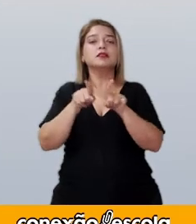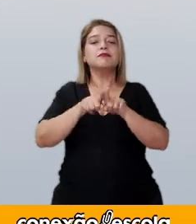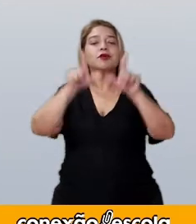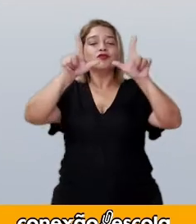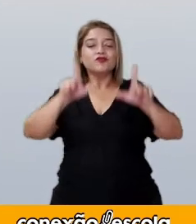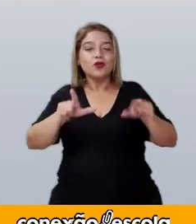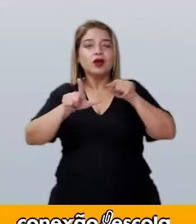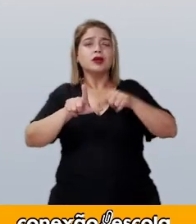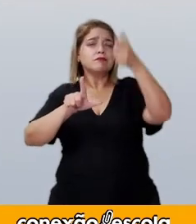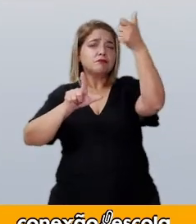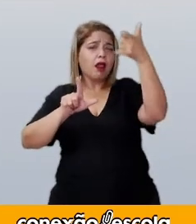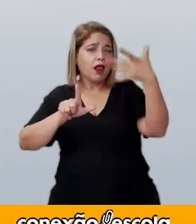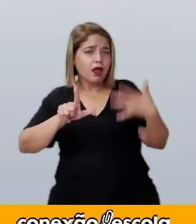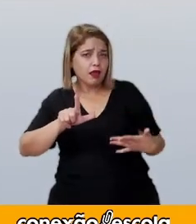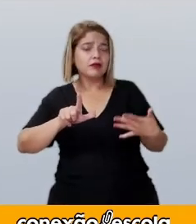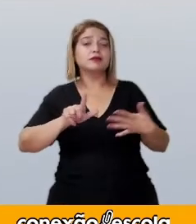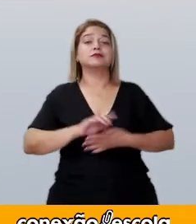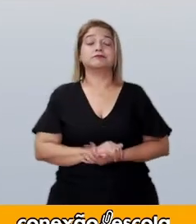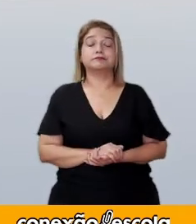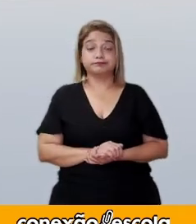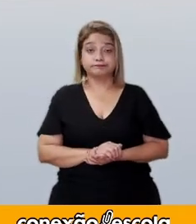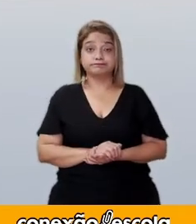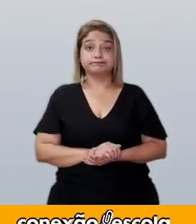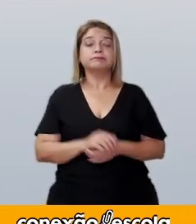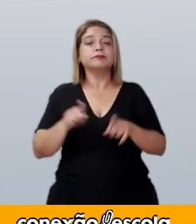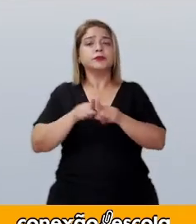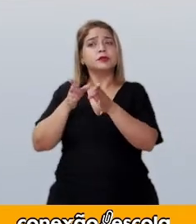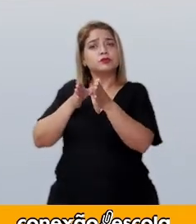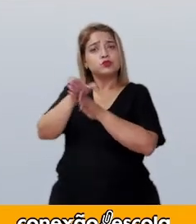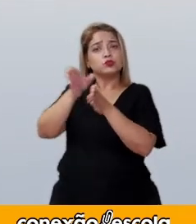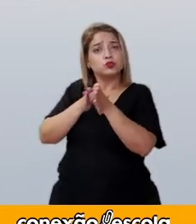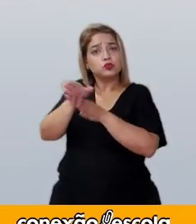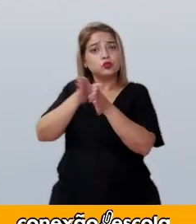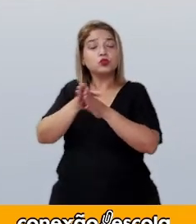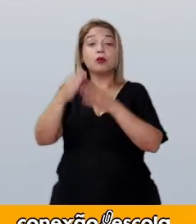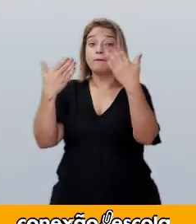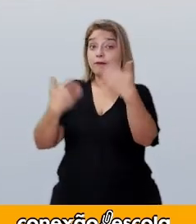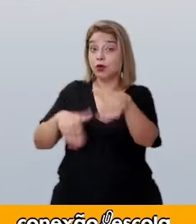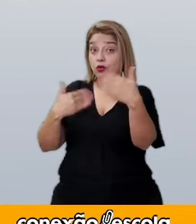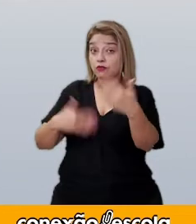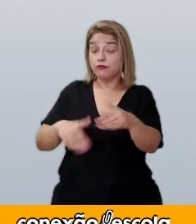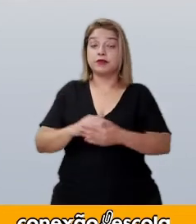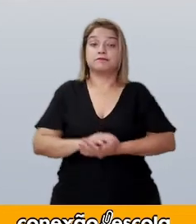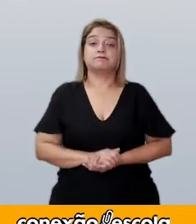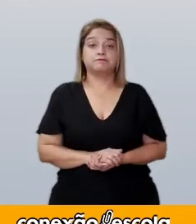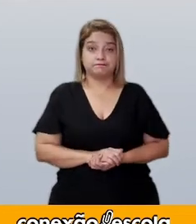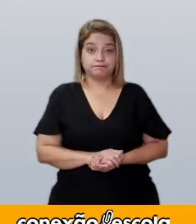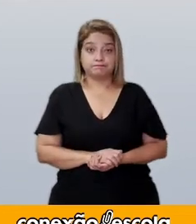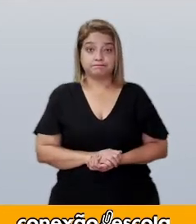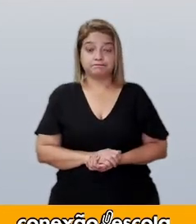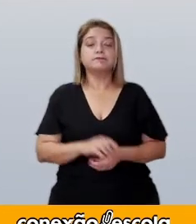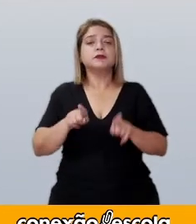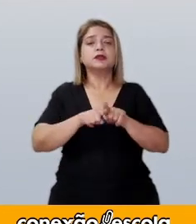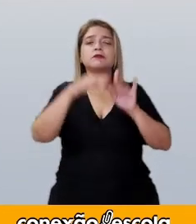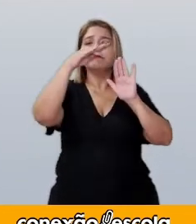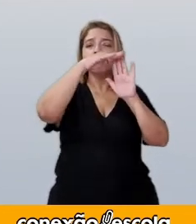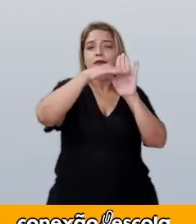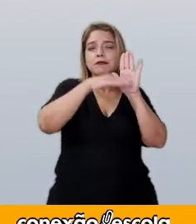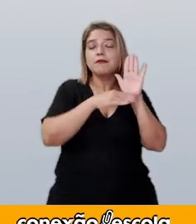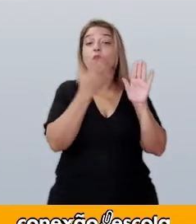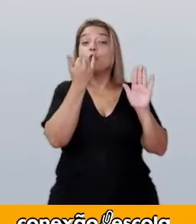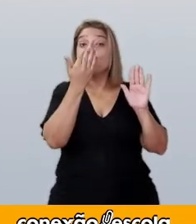explicativos, instruções de provas, receitas